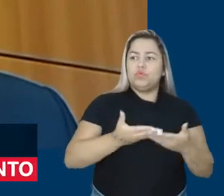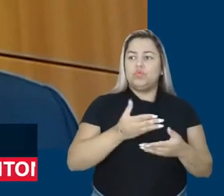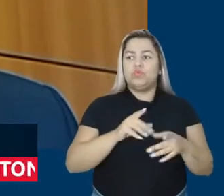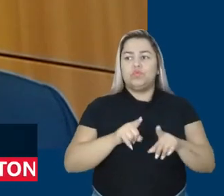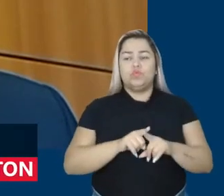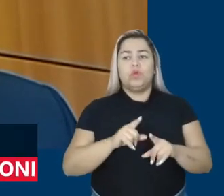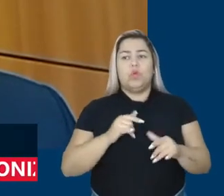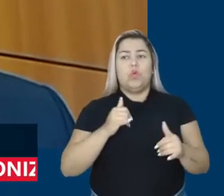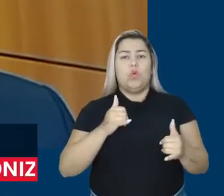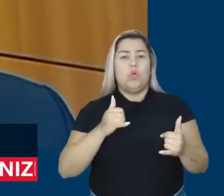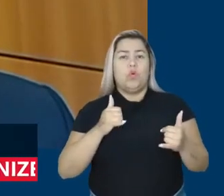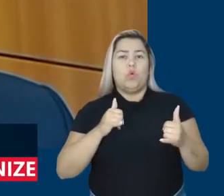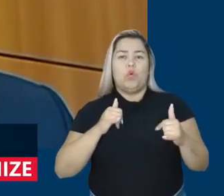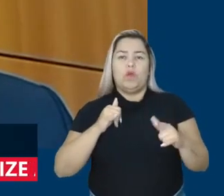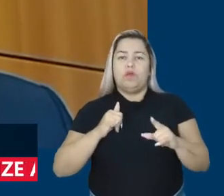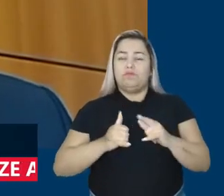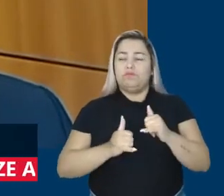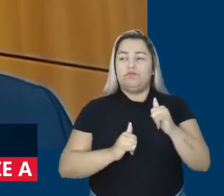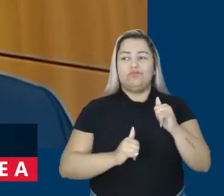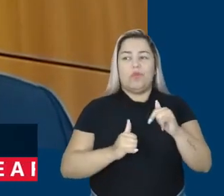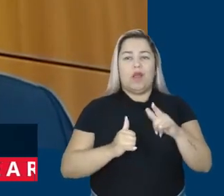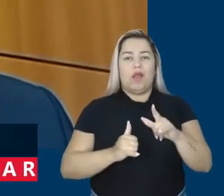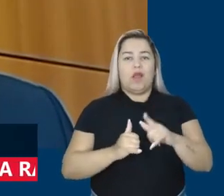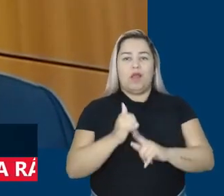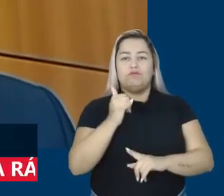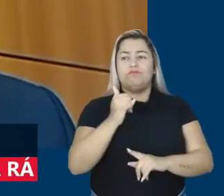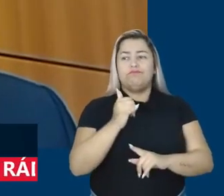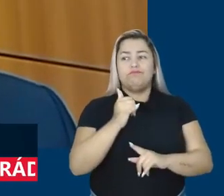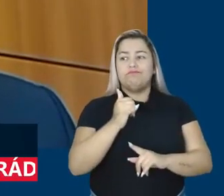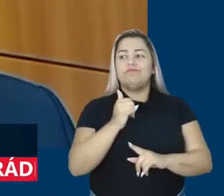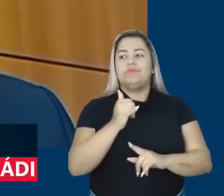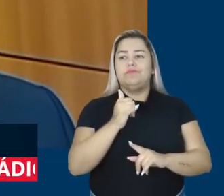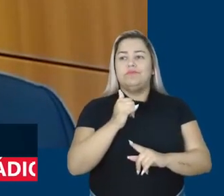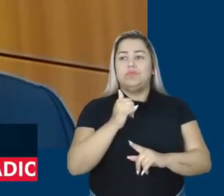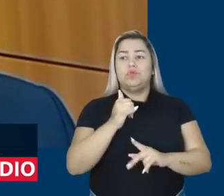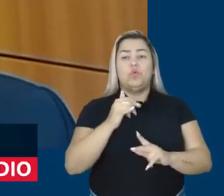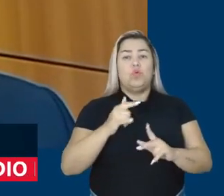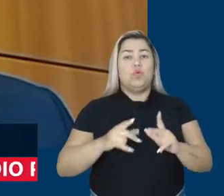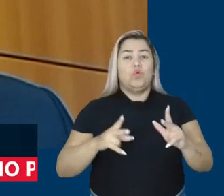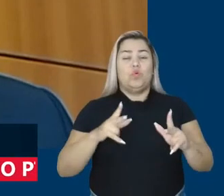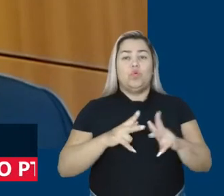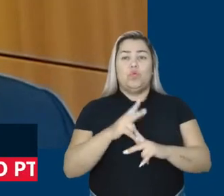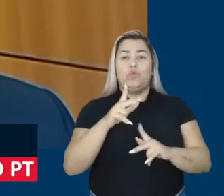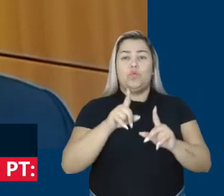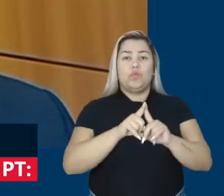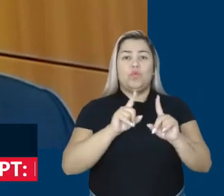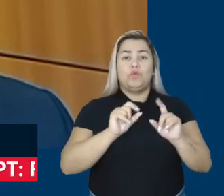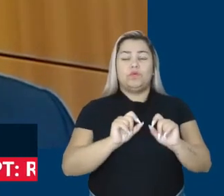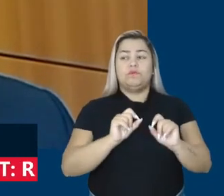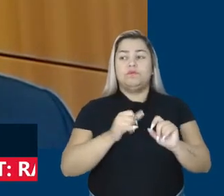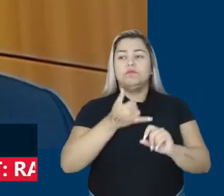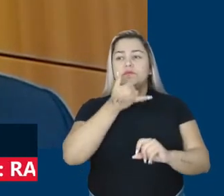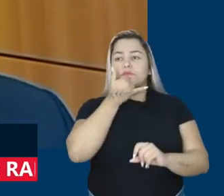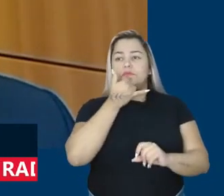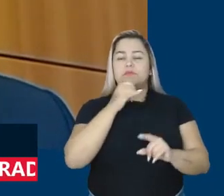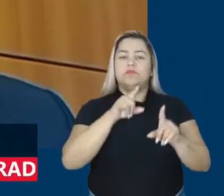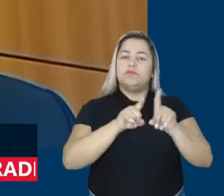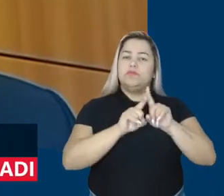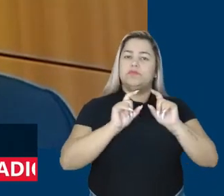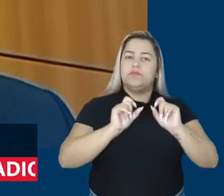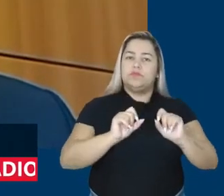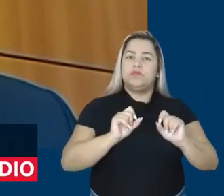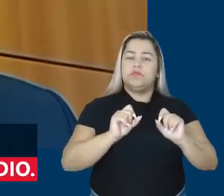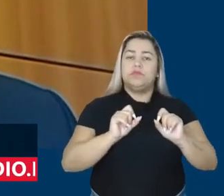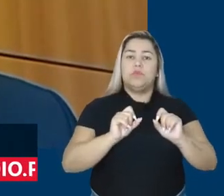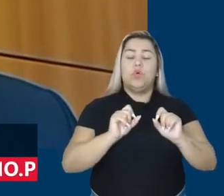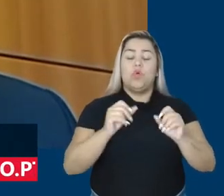de acidente. Vamos lembrar que só na cidade de São Paulo, com entregadores por motocicletas, nós temos